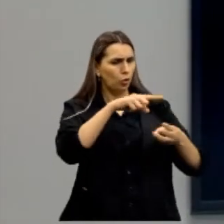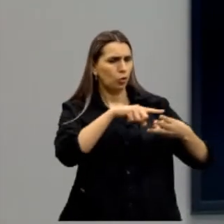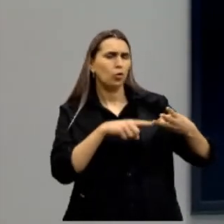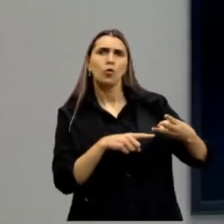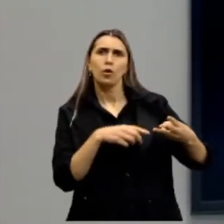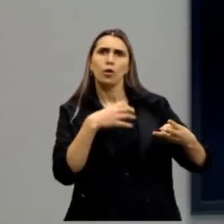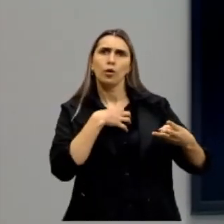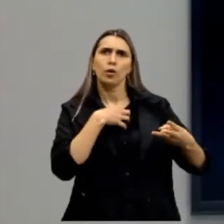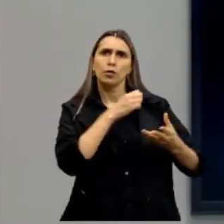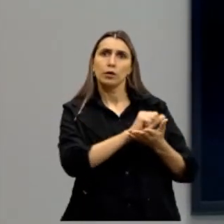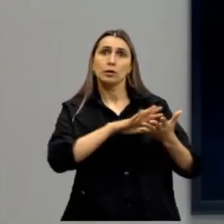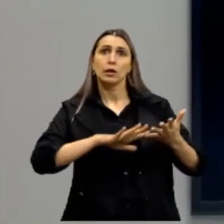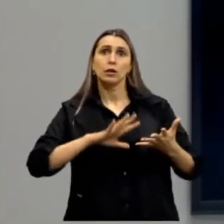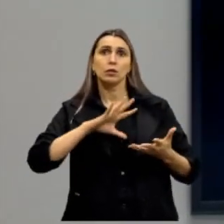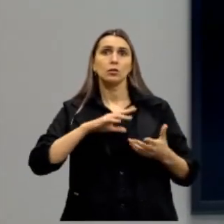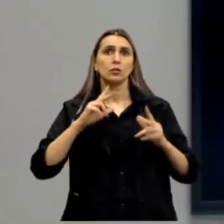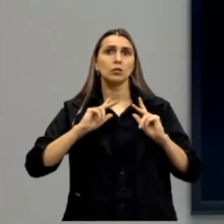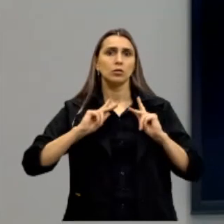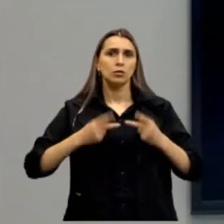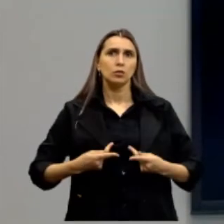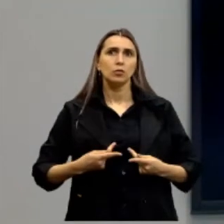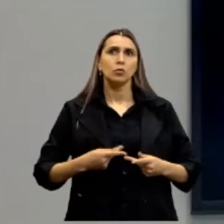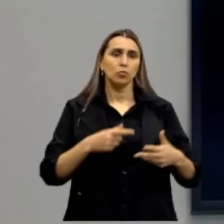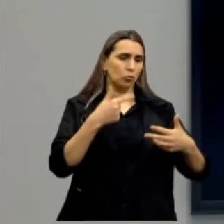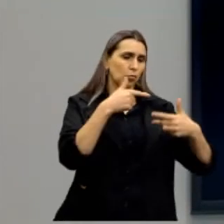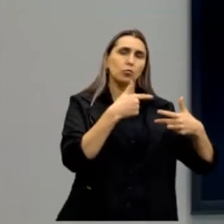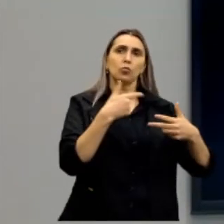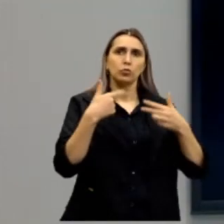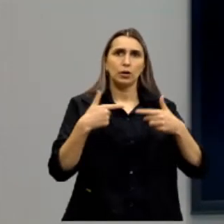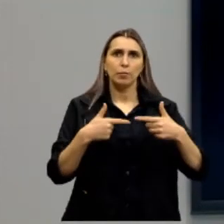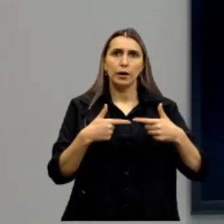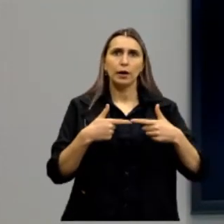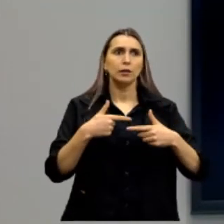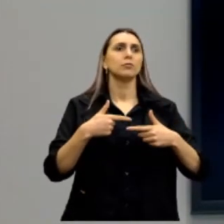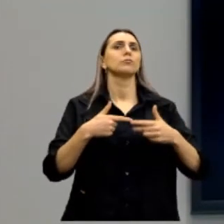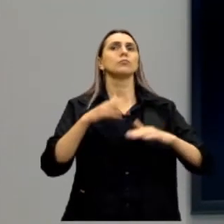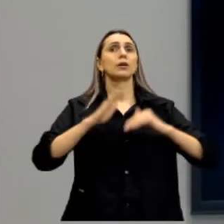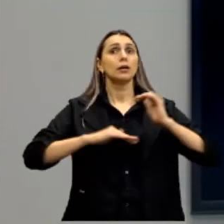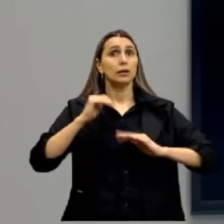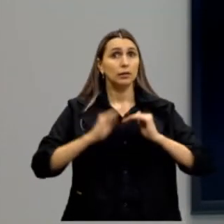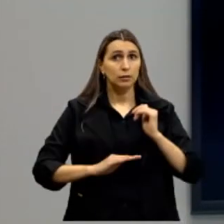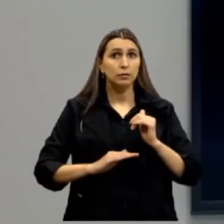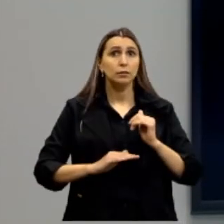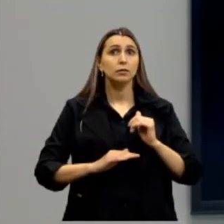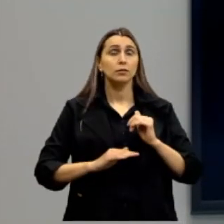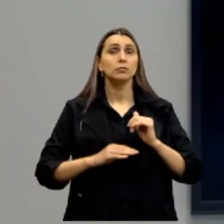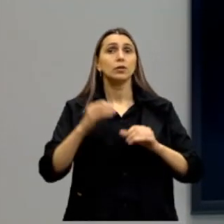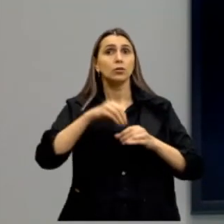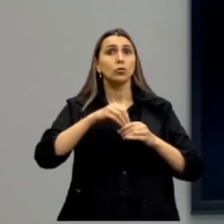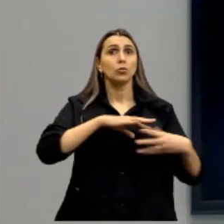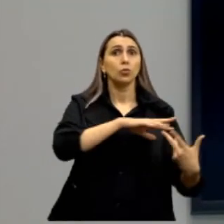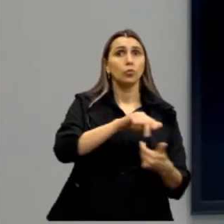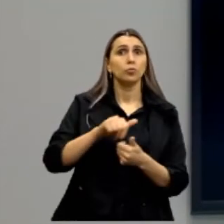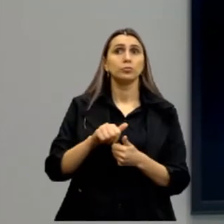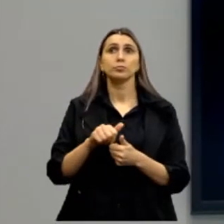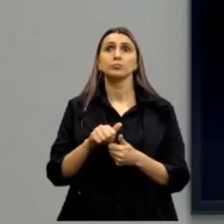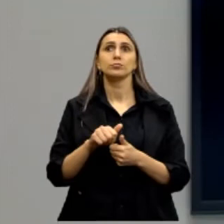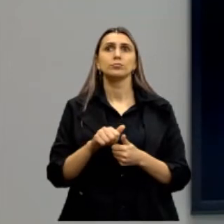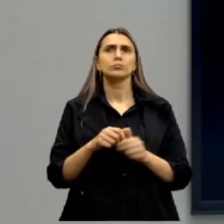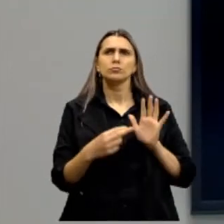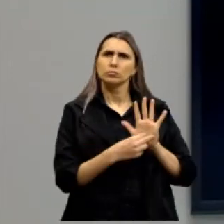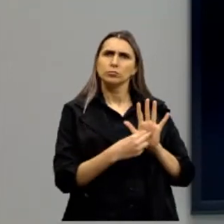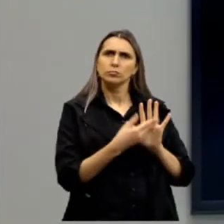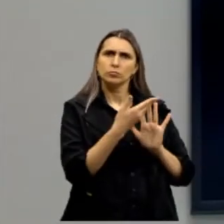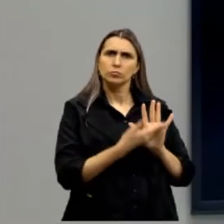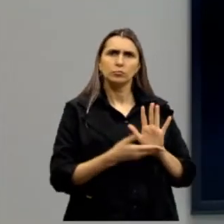atividades humanas no mundo, labor, o trabalho e ação. Então, nós temos as ações dentro do nosso mundo. Mostrou